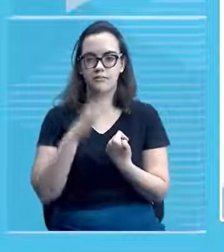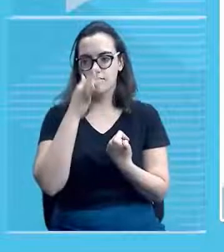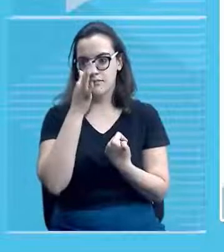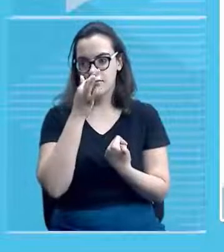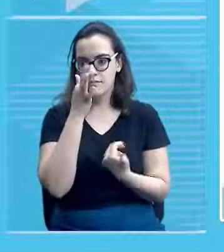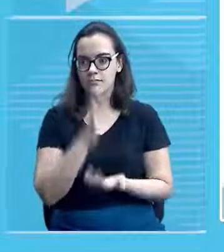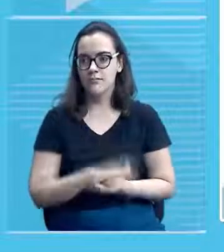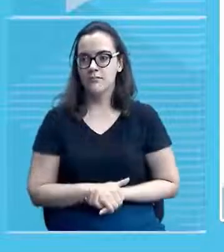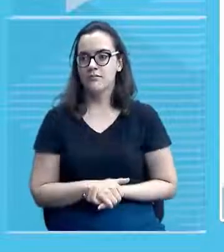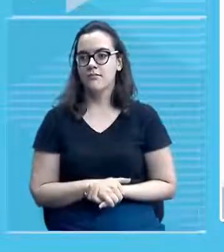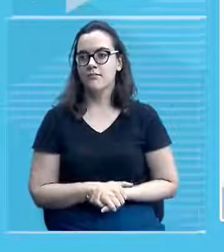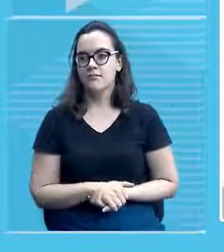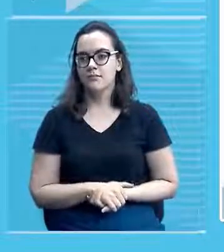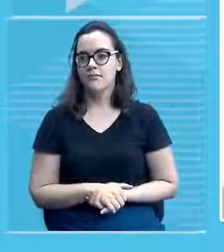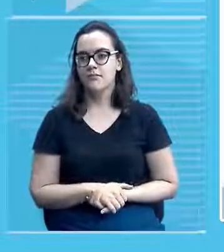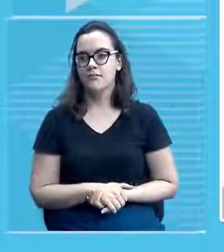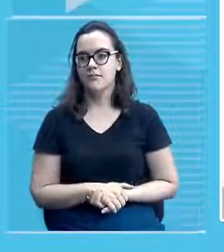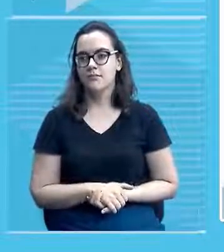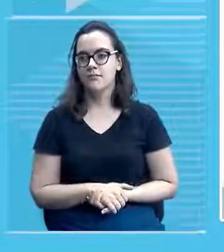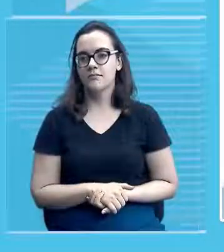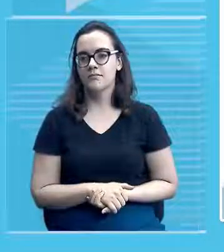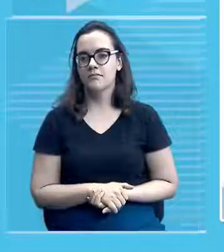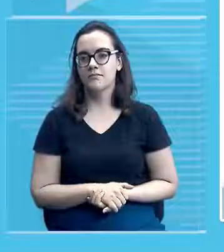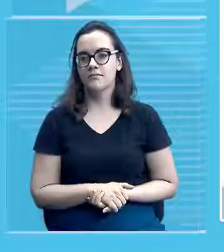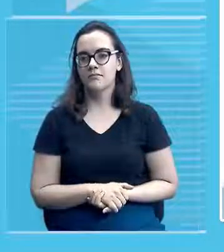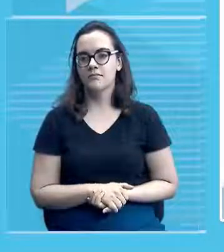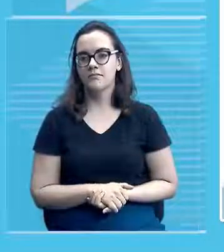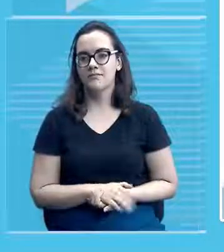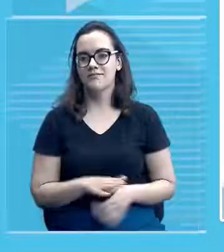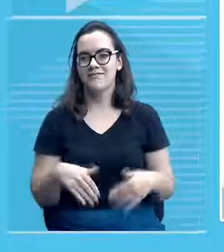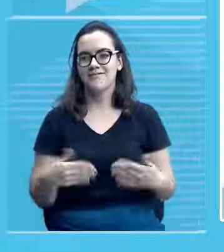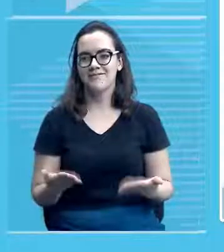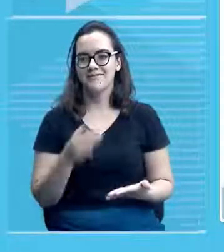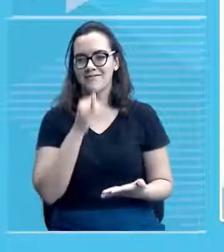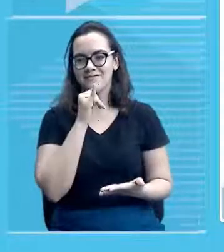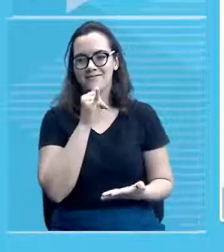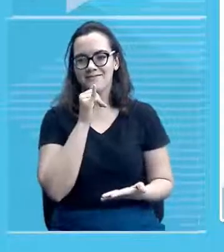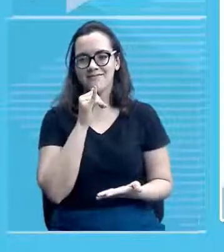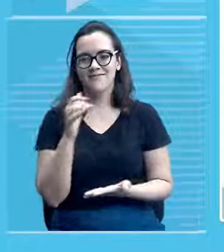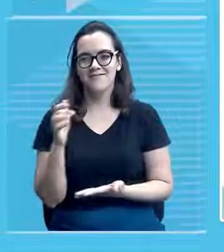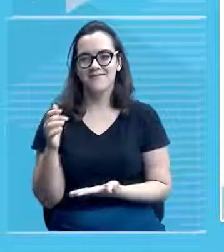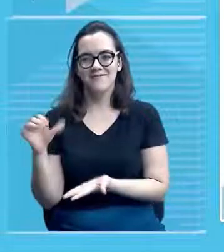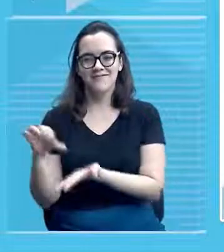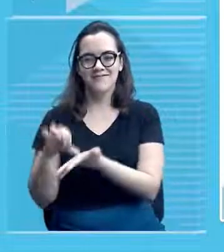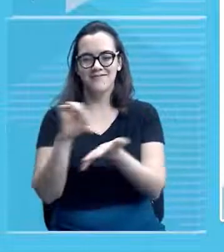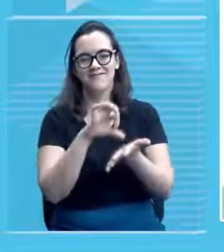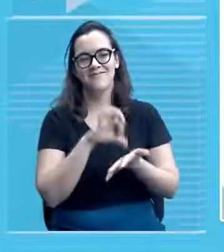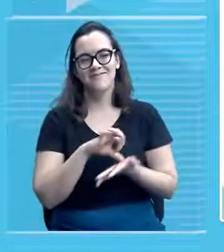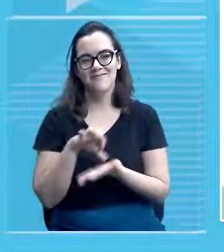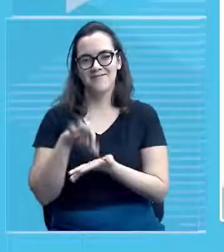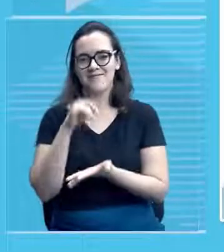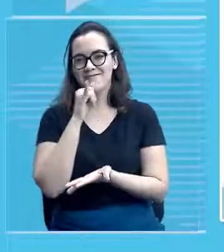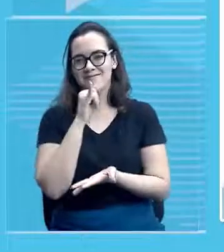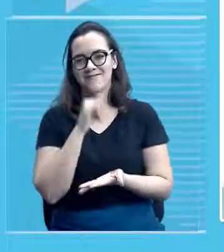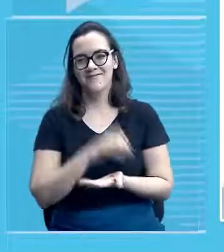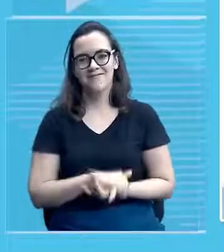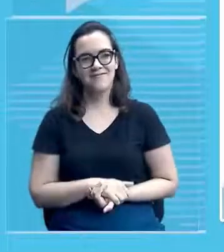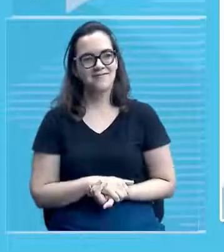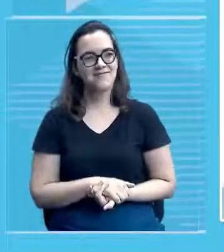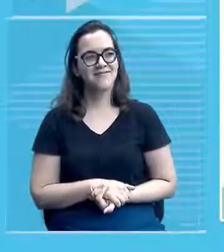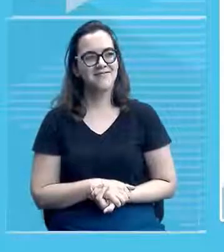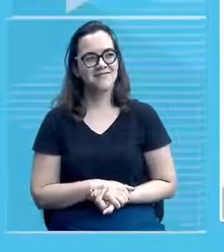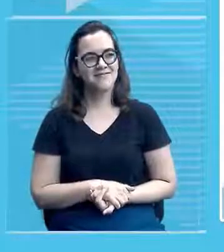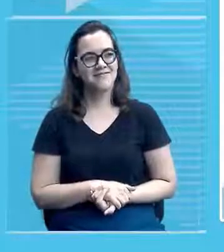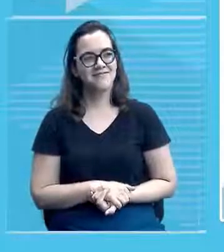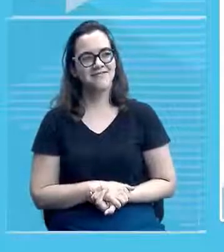gente localizado esse espaço cultural Maria Bonita localizado em Floriano o espaço cultural funciona na antiga